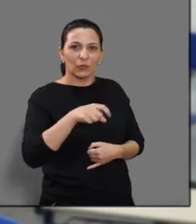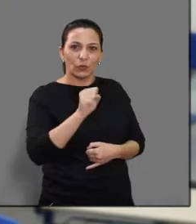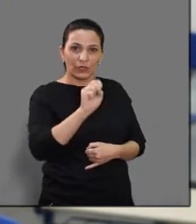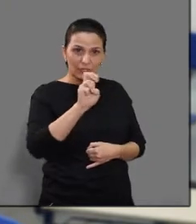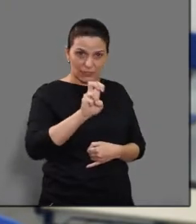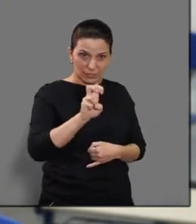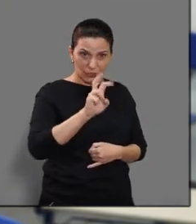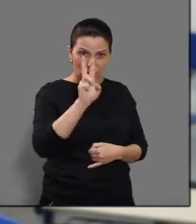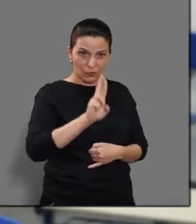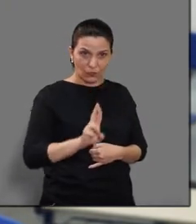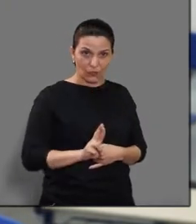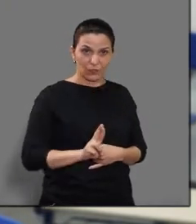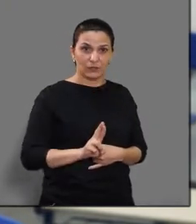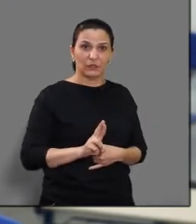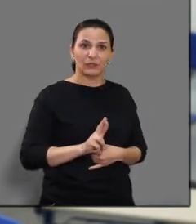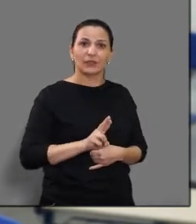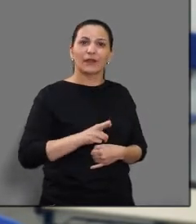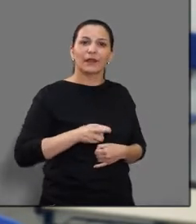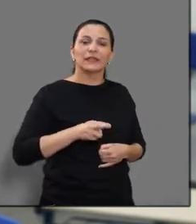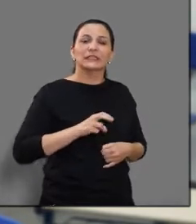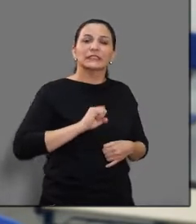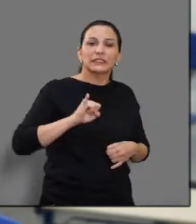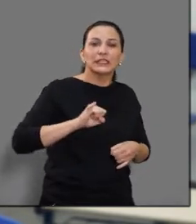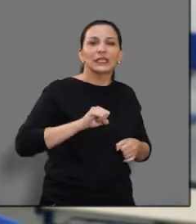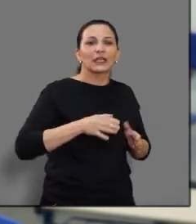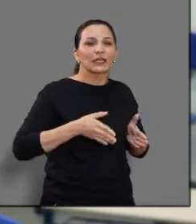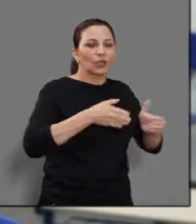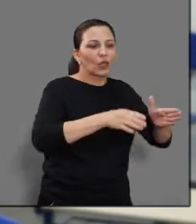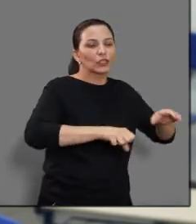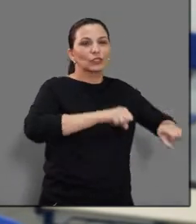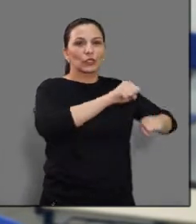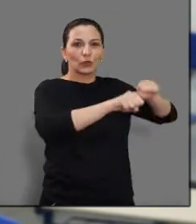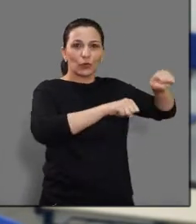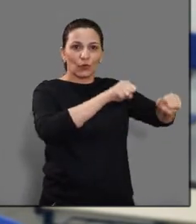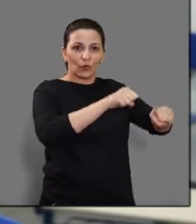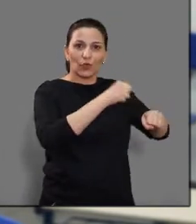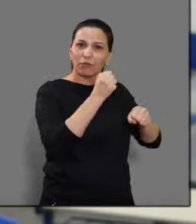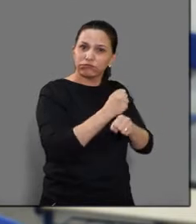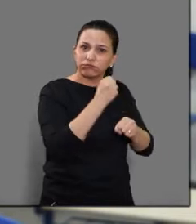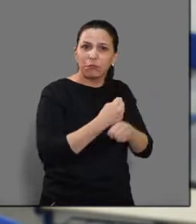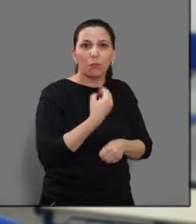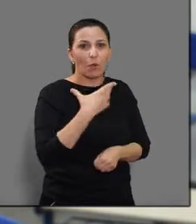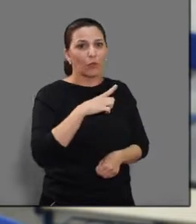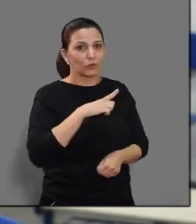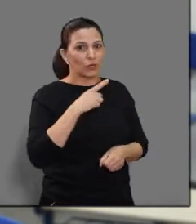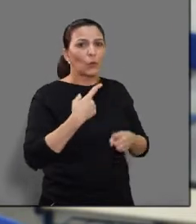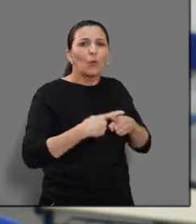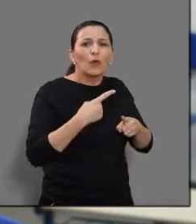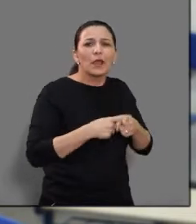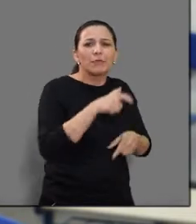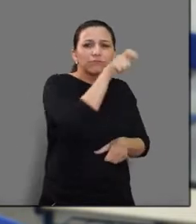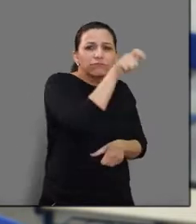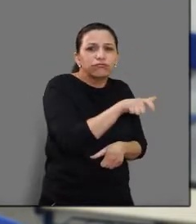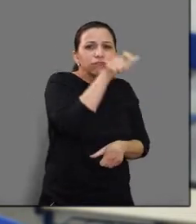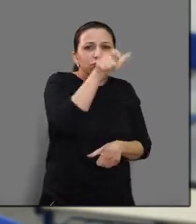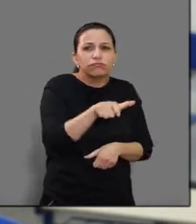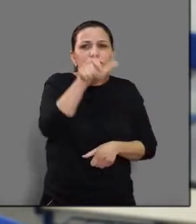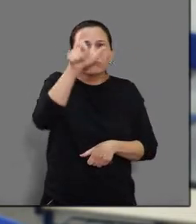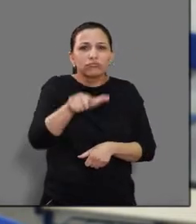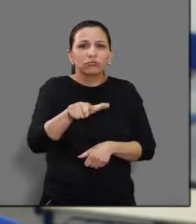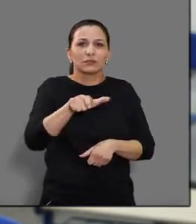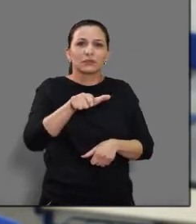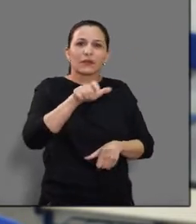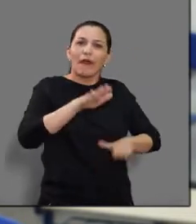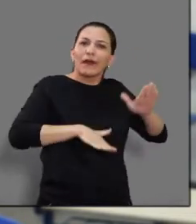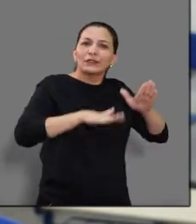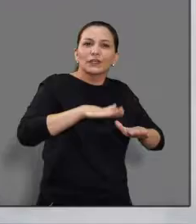cidadãos têm uma bicicleta parada em casa, pegando poeira, pelo fato de não ter uma